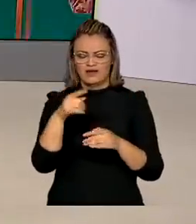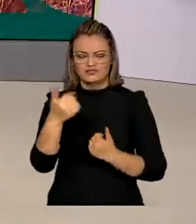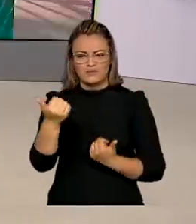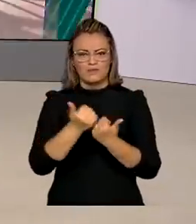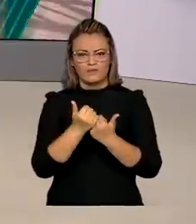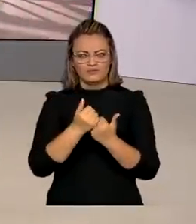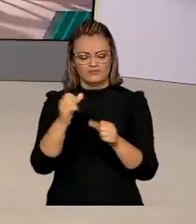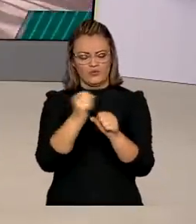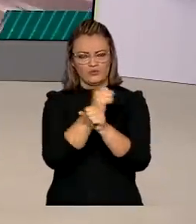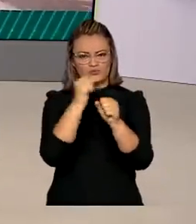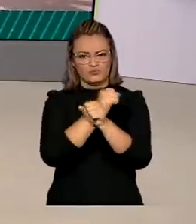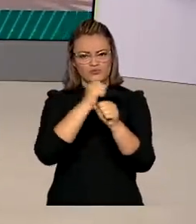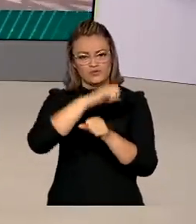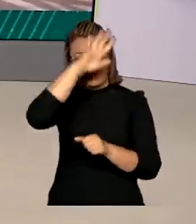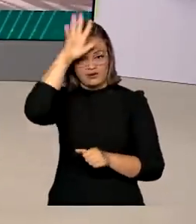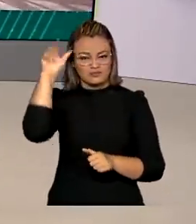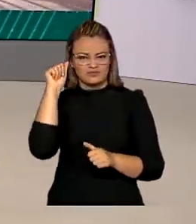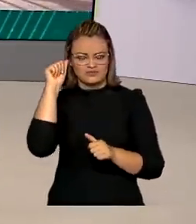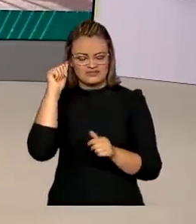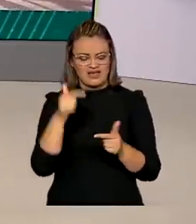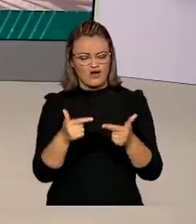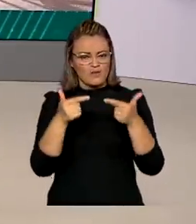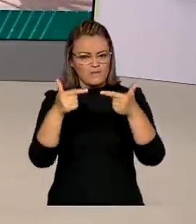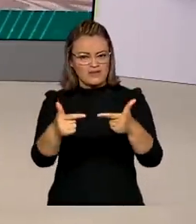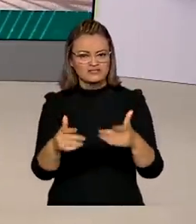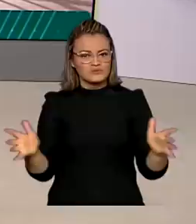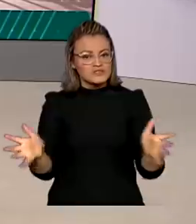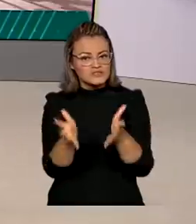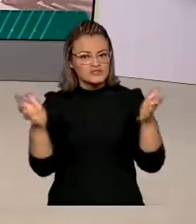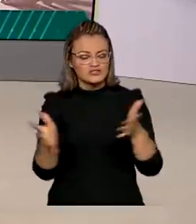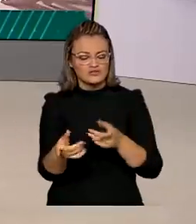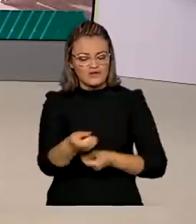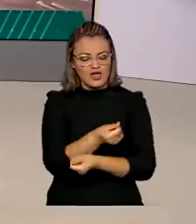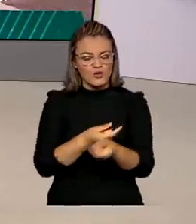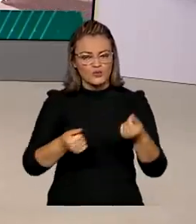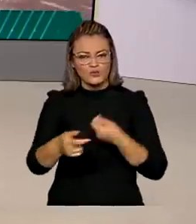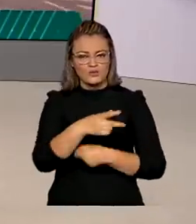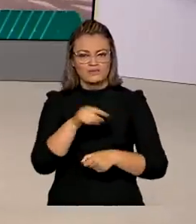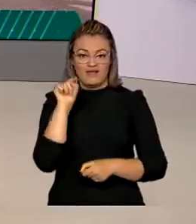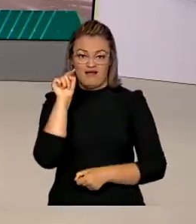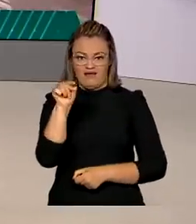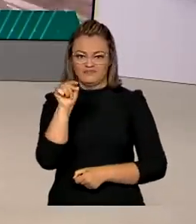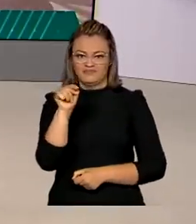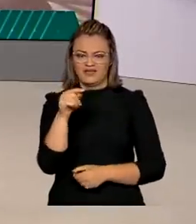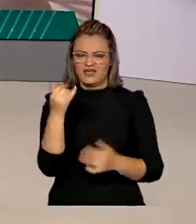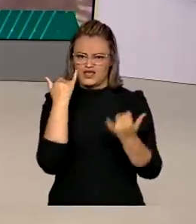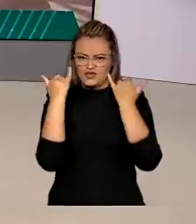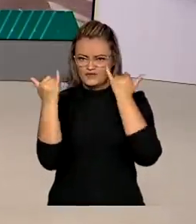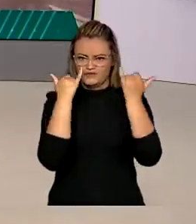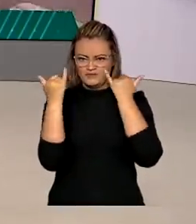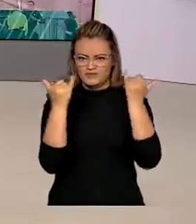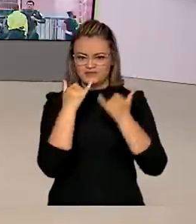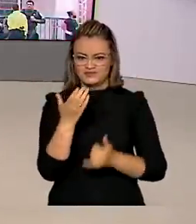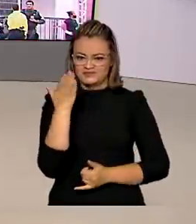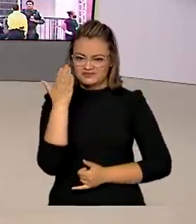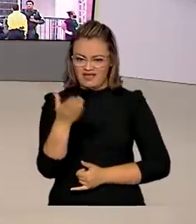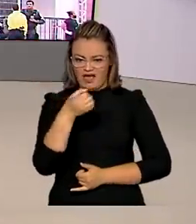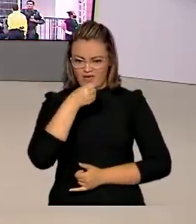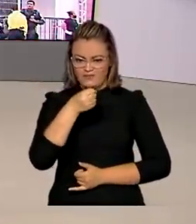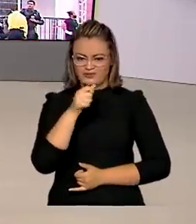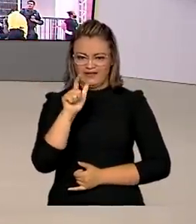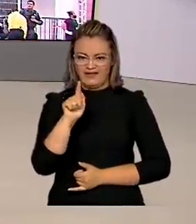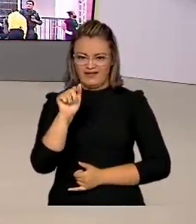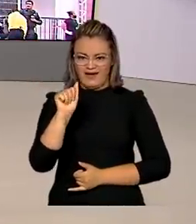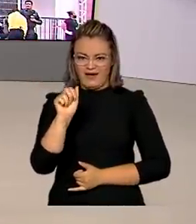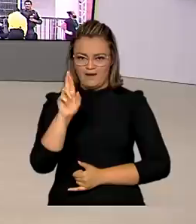A obra faz parte de uma série de iniciativas para incentivar a economia no Estado. E quem nos dá os detalhes de lá é a repórter